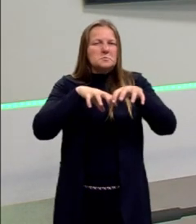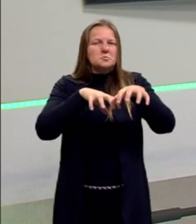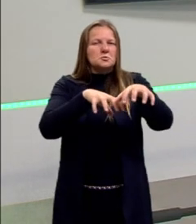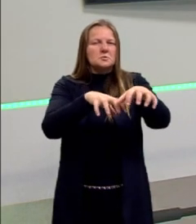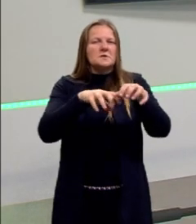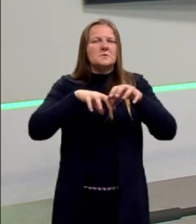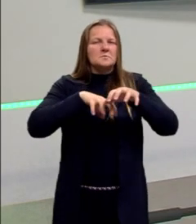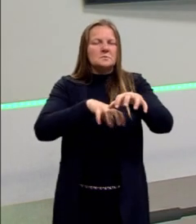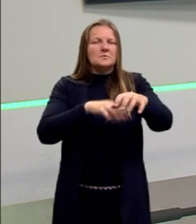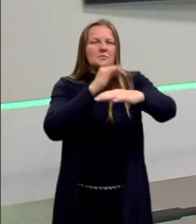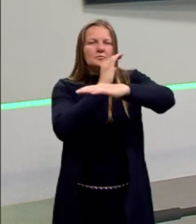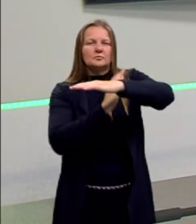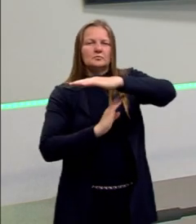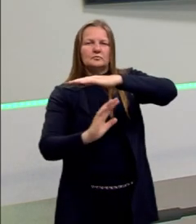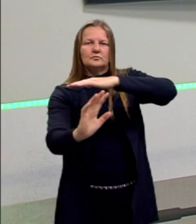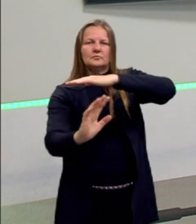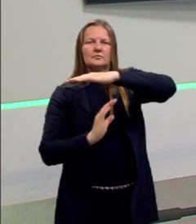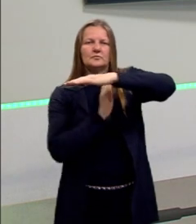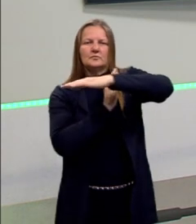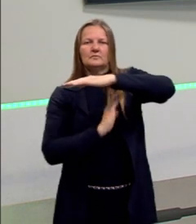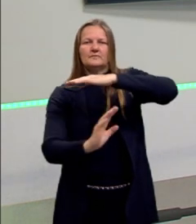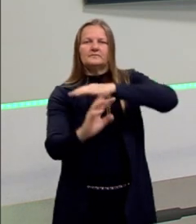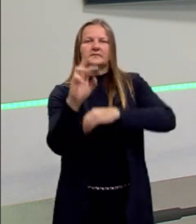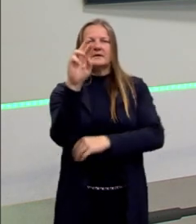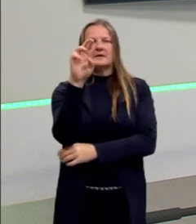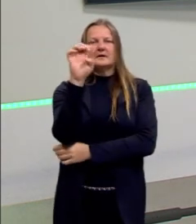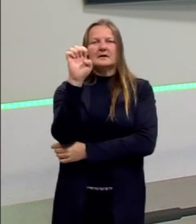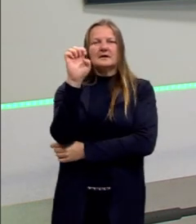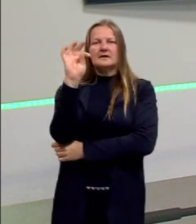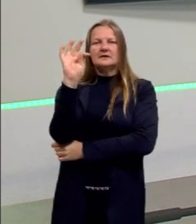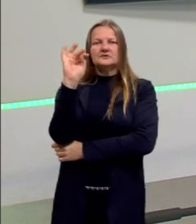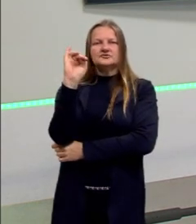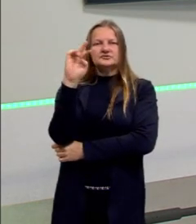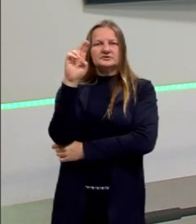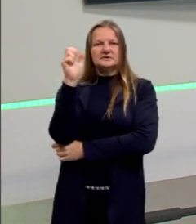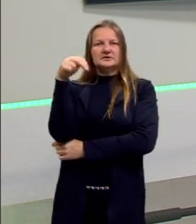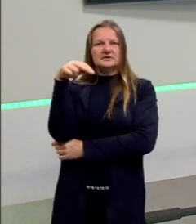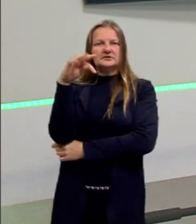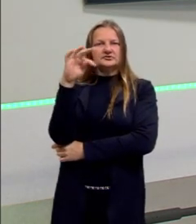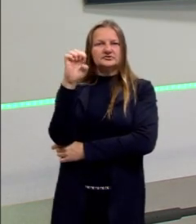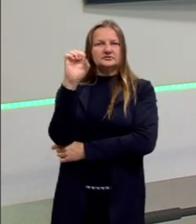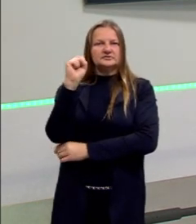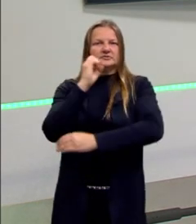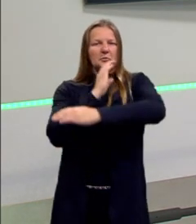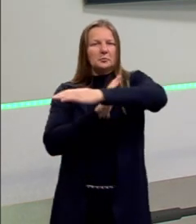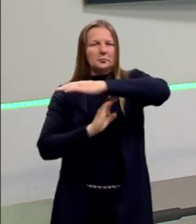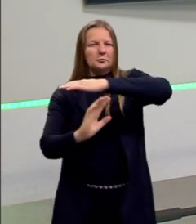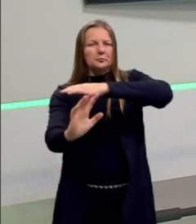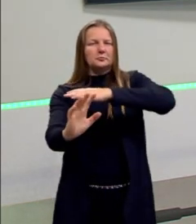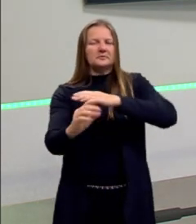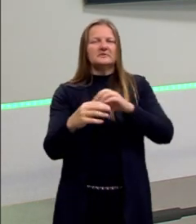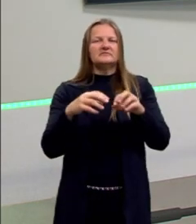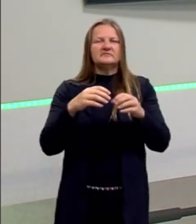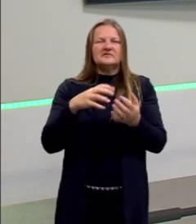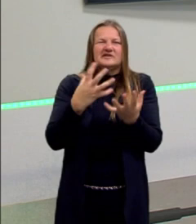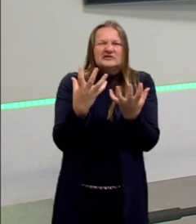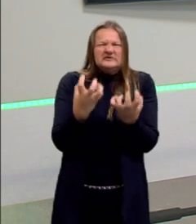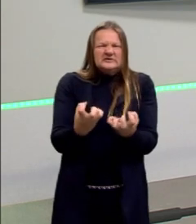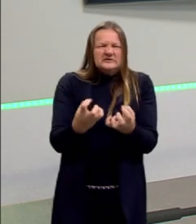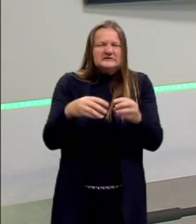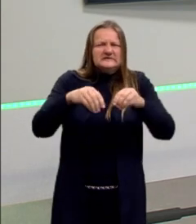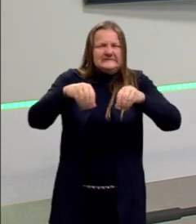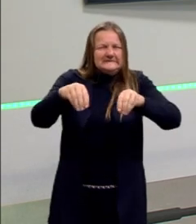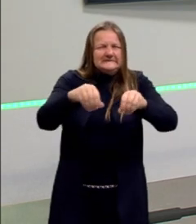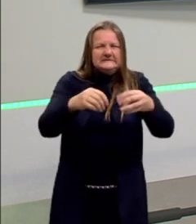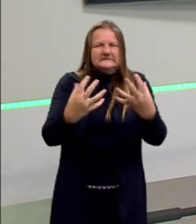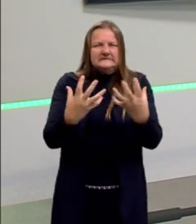trazer para o Brasil de como esses movimentos interferiram aqui. E as nossas próximas aulas vão fazer esse recorte, vão